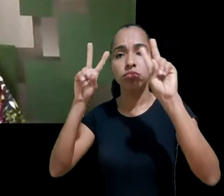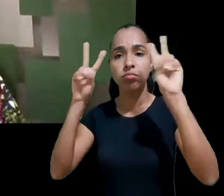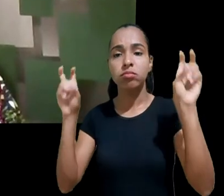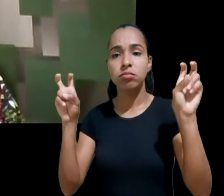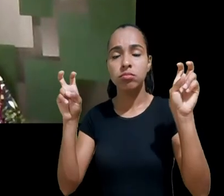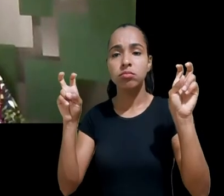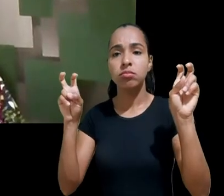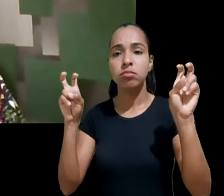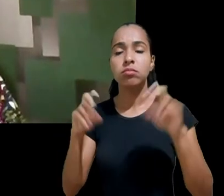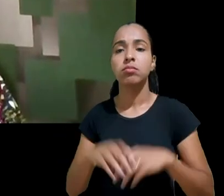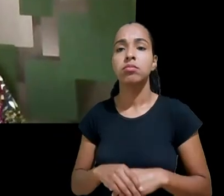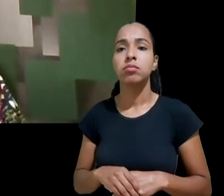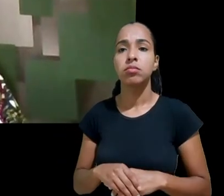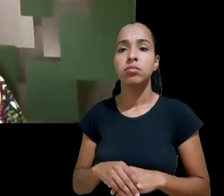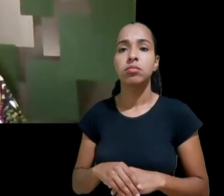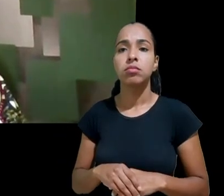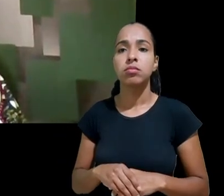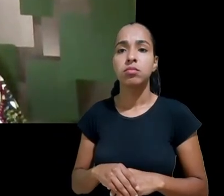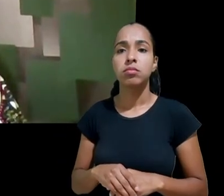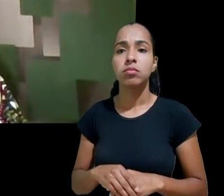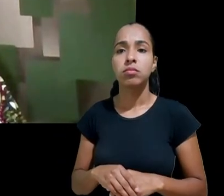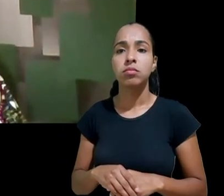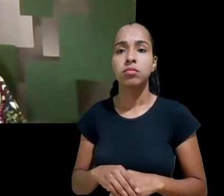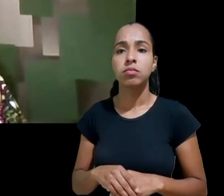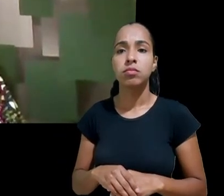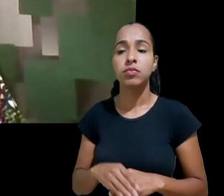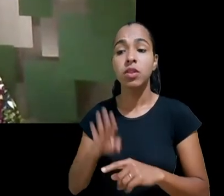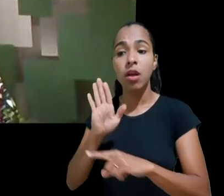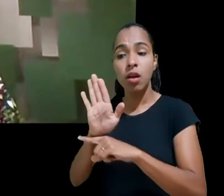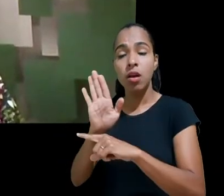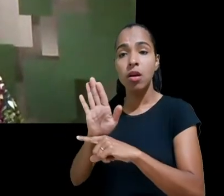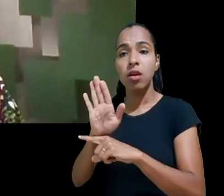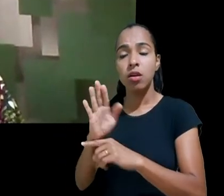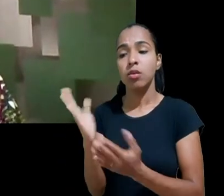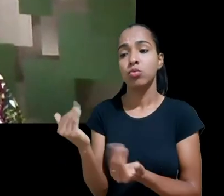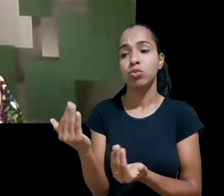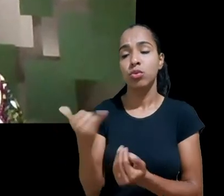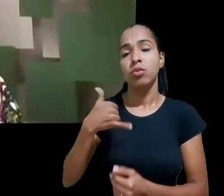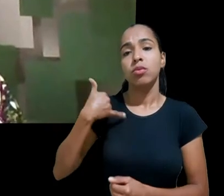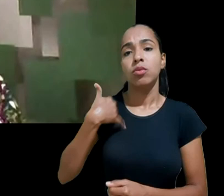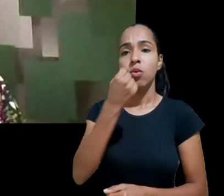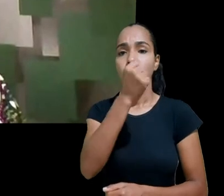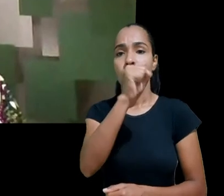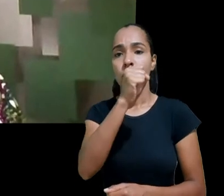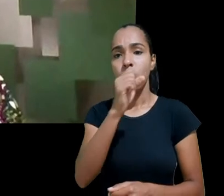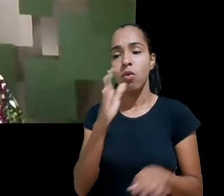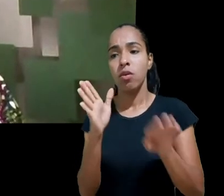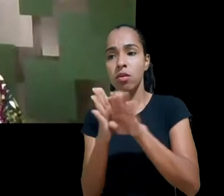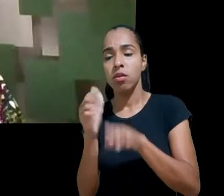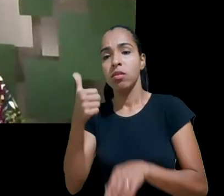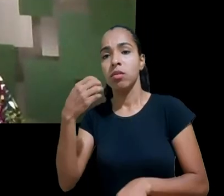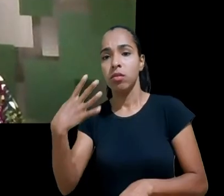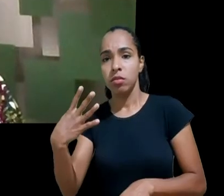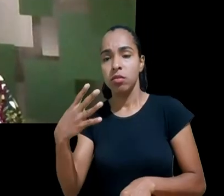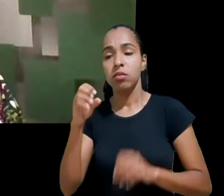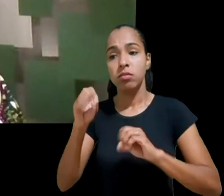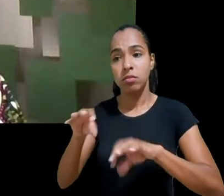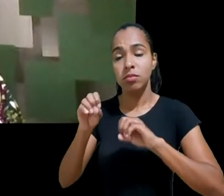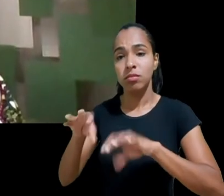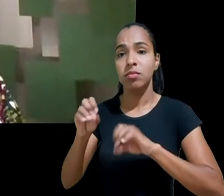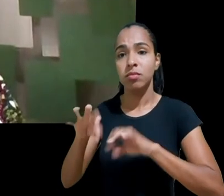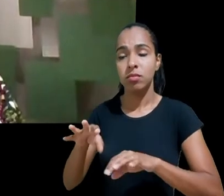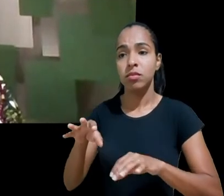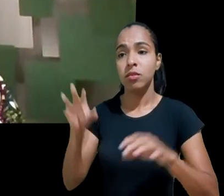para ajudar a fornecer aos jovens de 8 a 14 anos de idade alfabetização digital e habilidades de